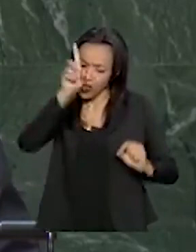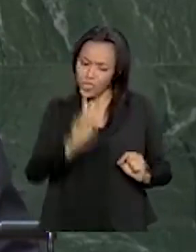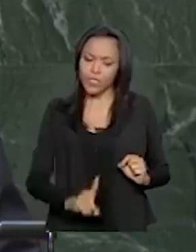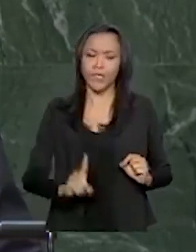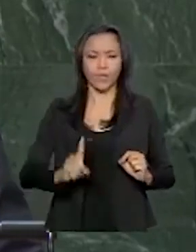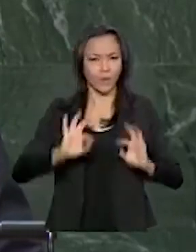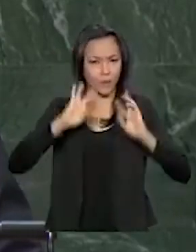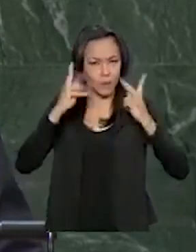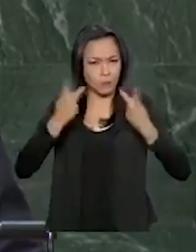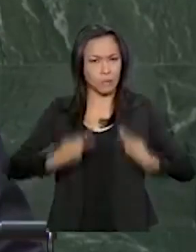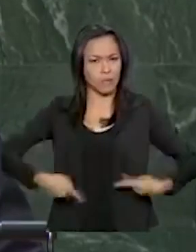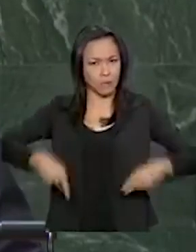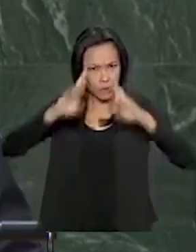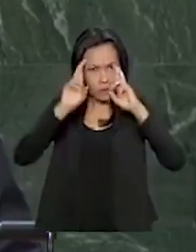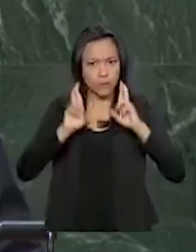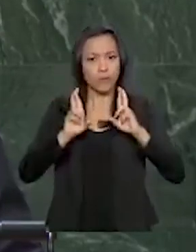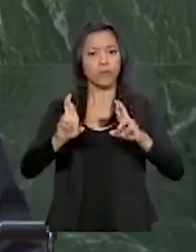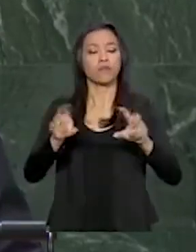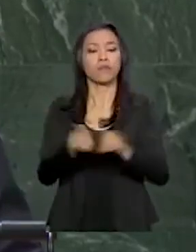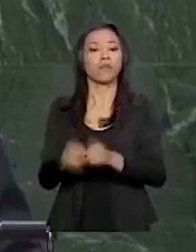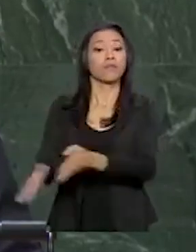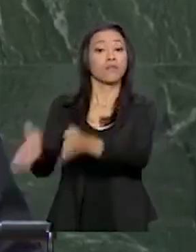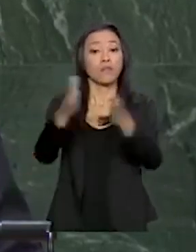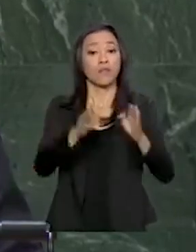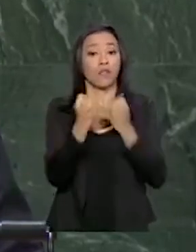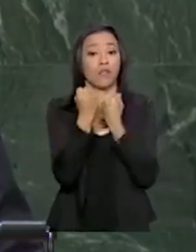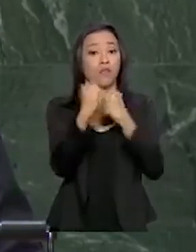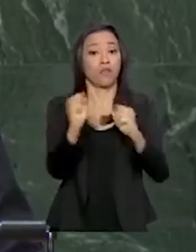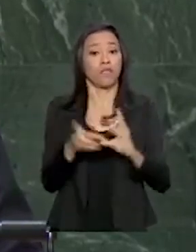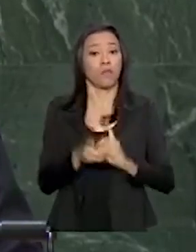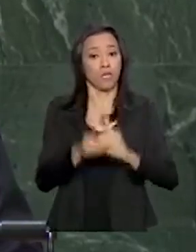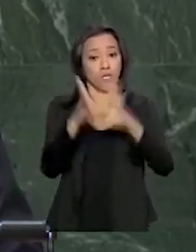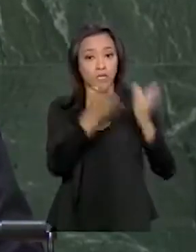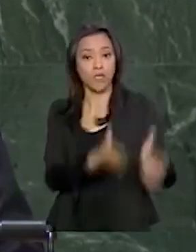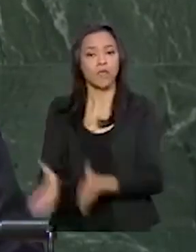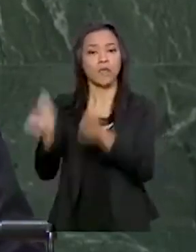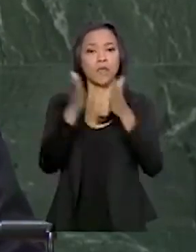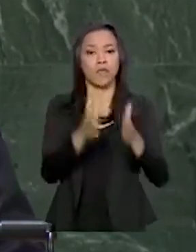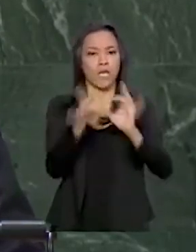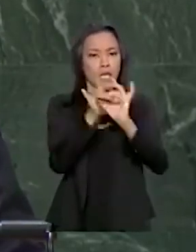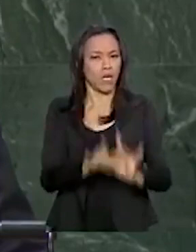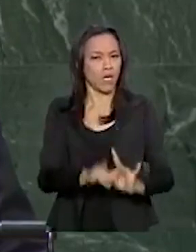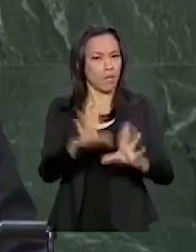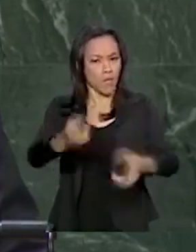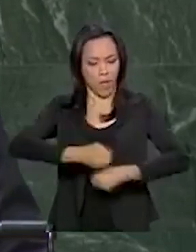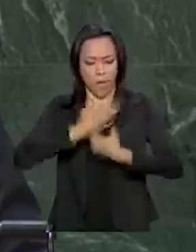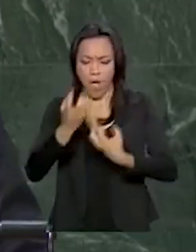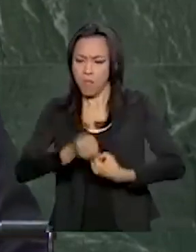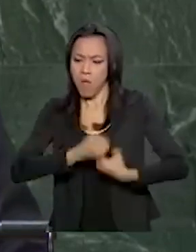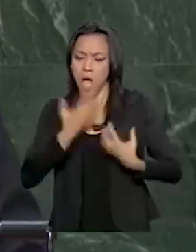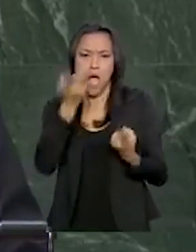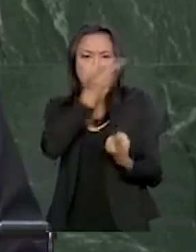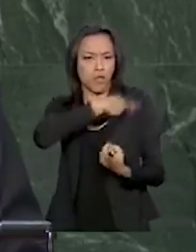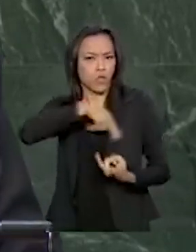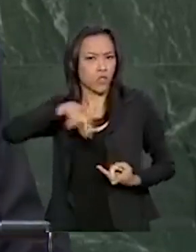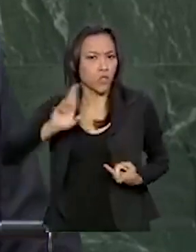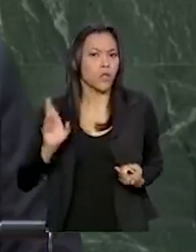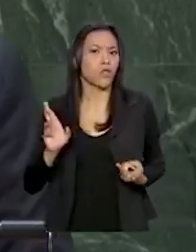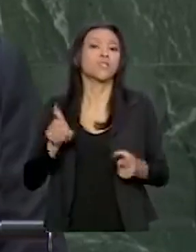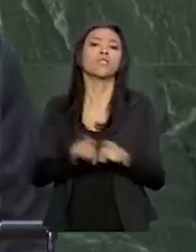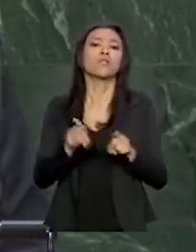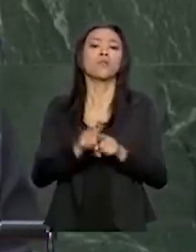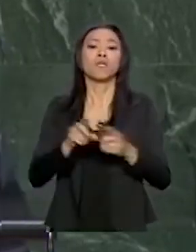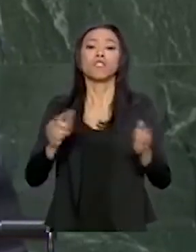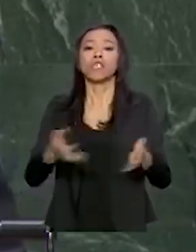humanos, com a defesa da democracia e da liberdade de expressão religiosa e de